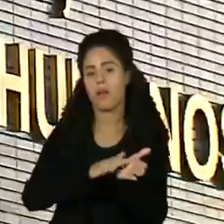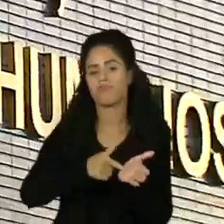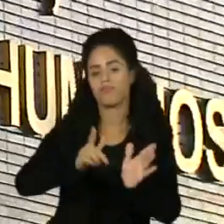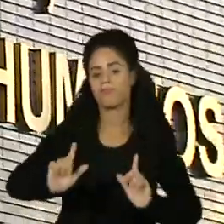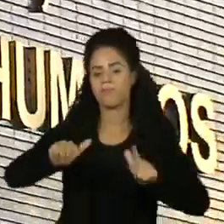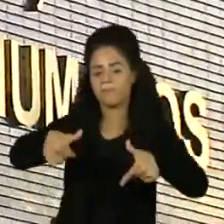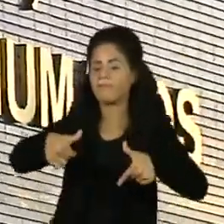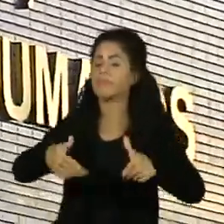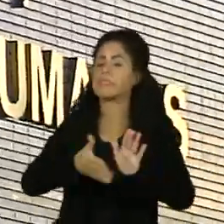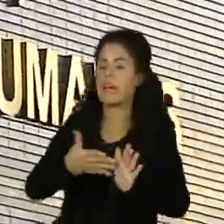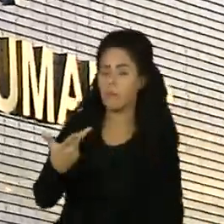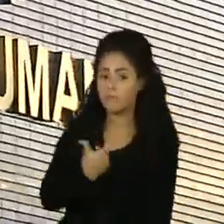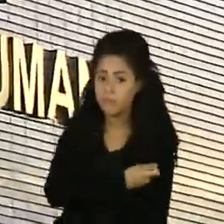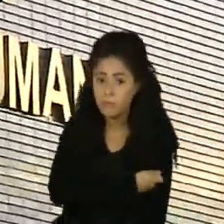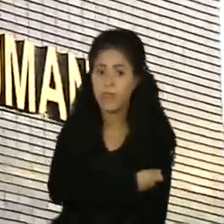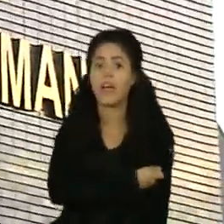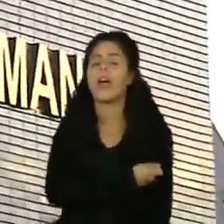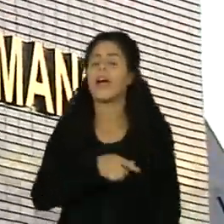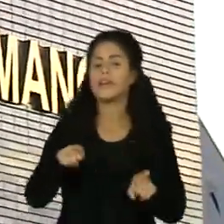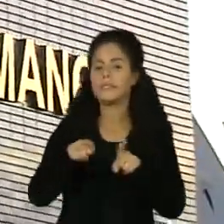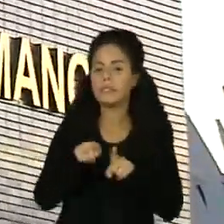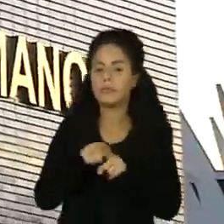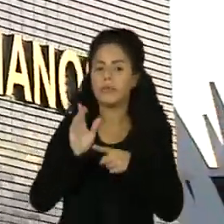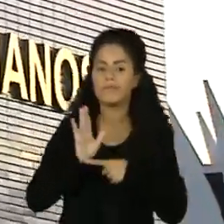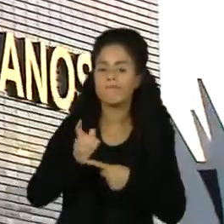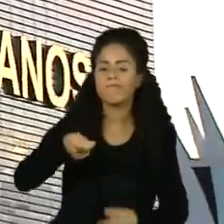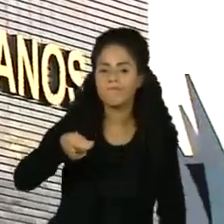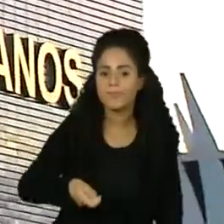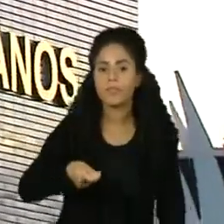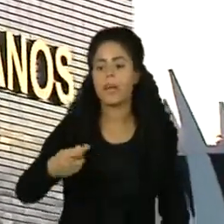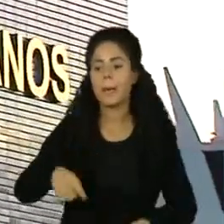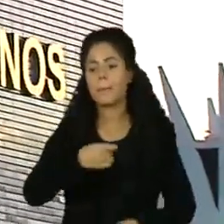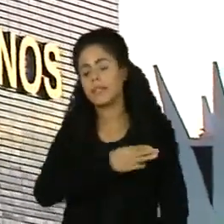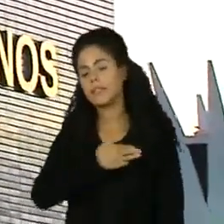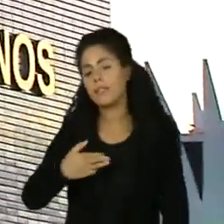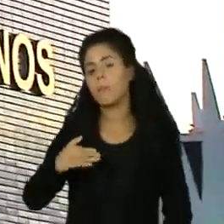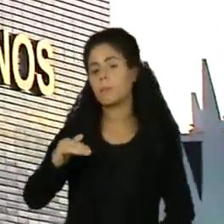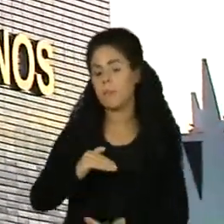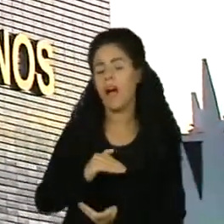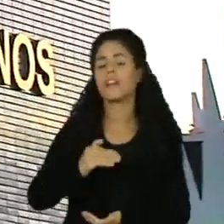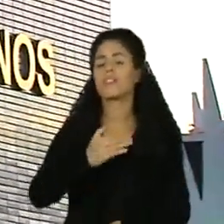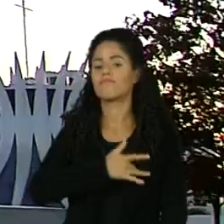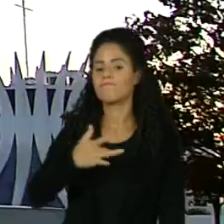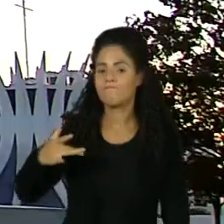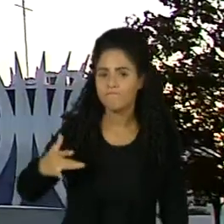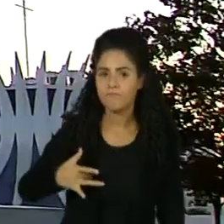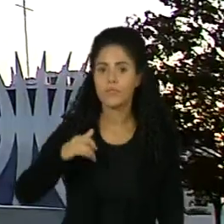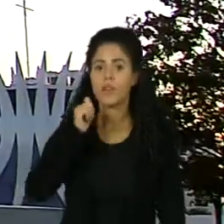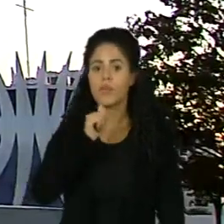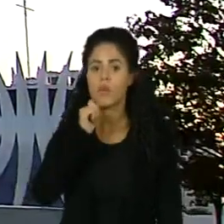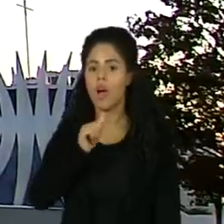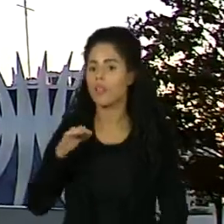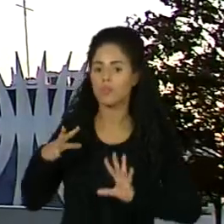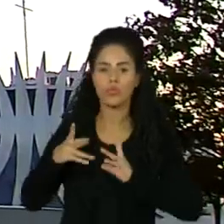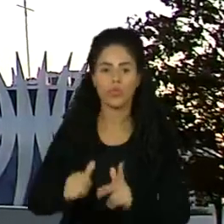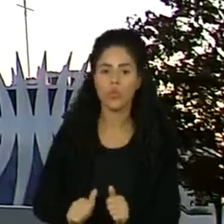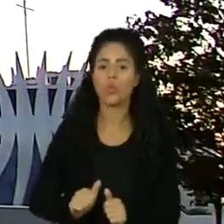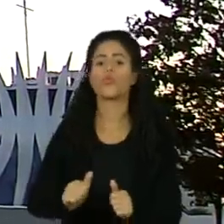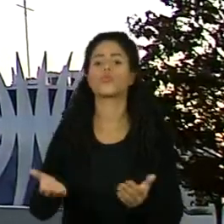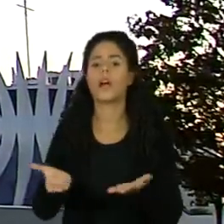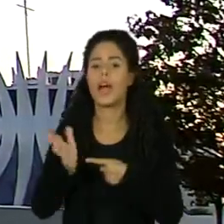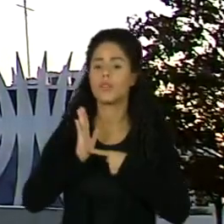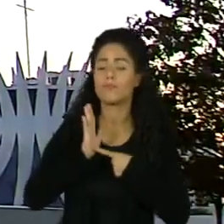vacinação. O Supremo também determinou que os Ministérios da Saúde e da Mulher, Família e Direitos Humanos